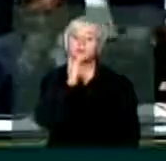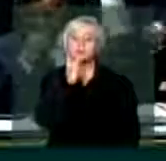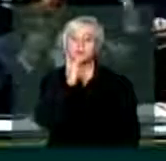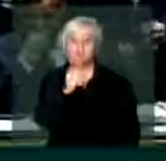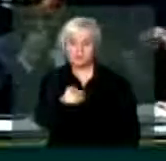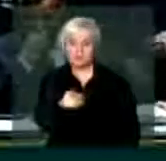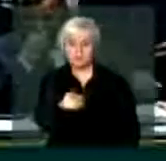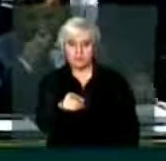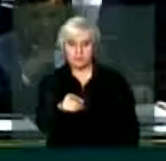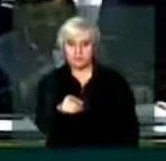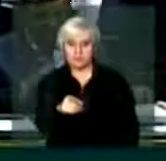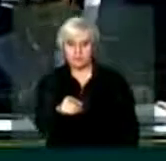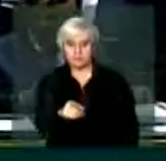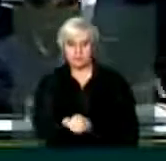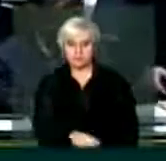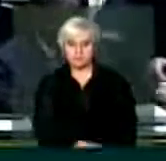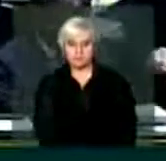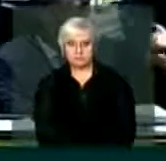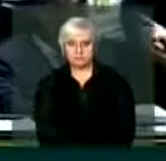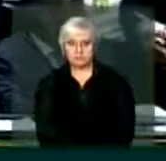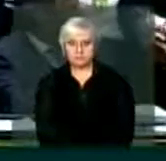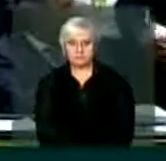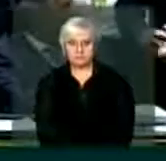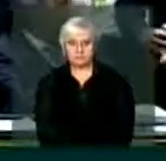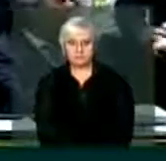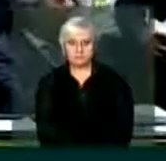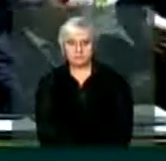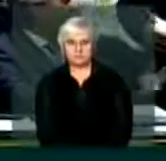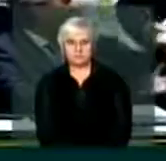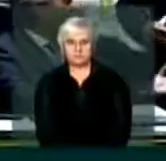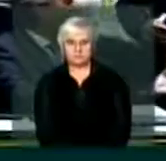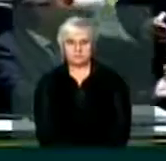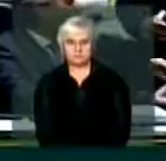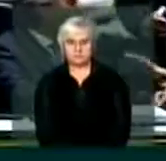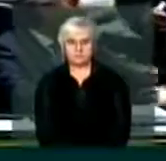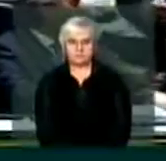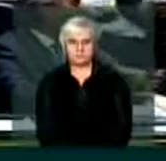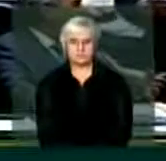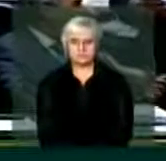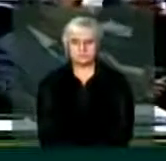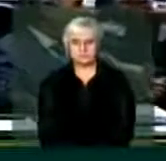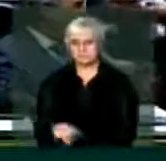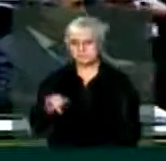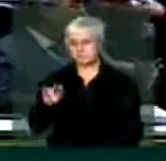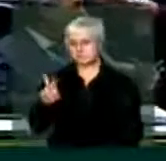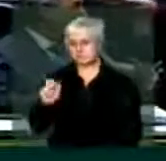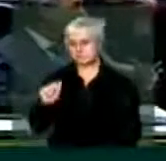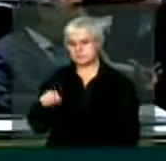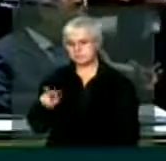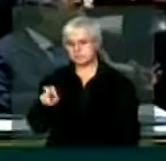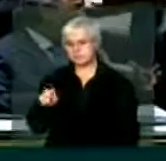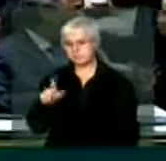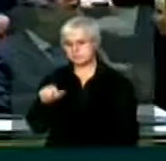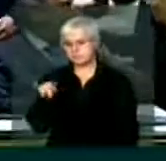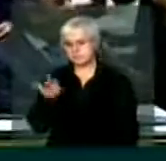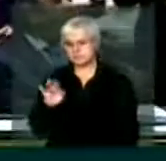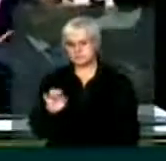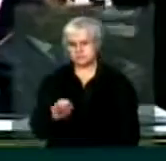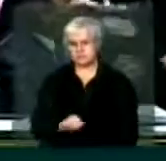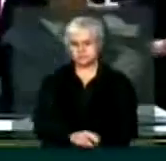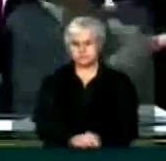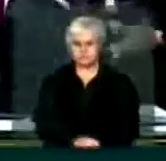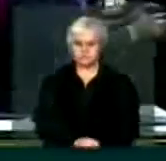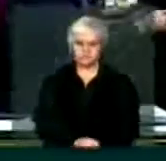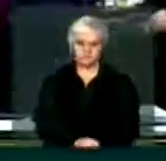É mais rápido, vossa excelência. Depois, então. Líder, vamos valendo com a palavra, vossa excelência. Senhor